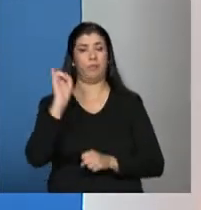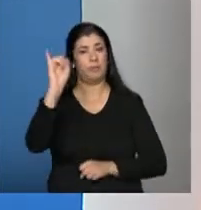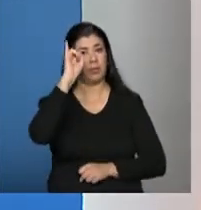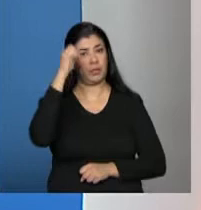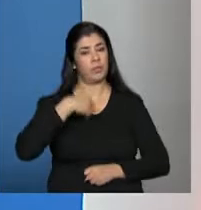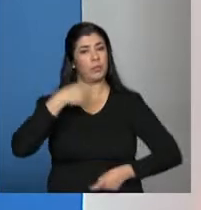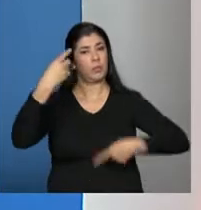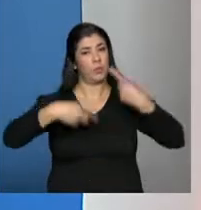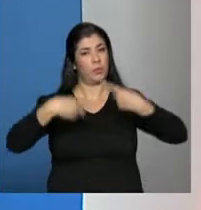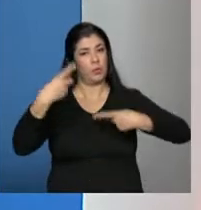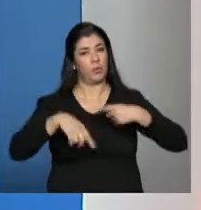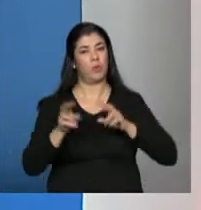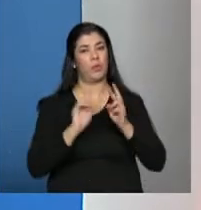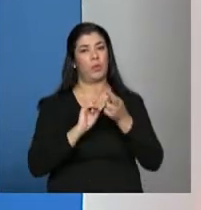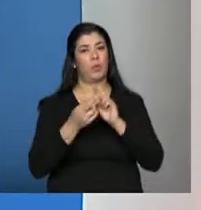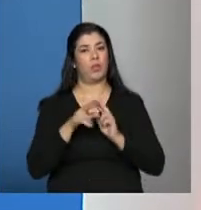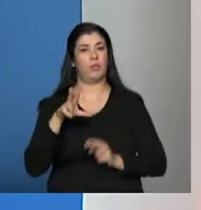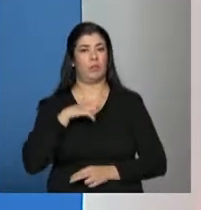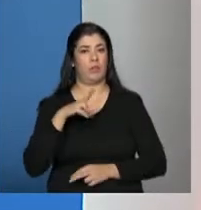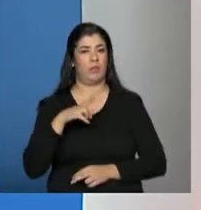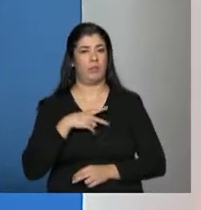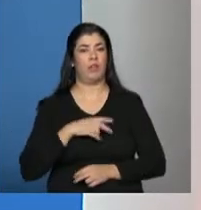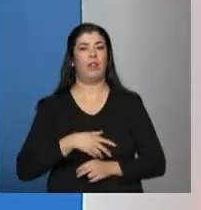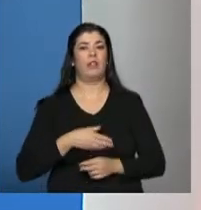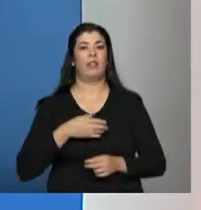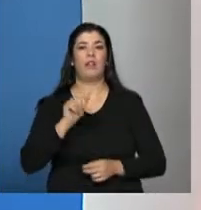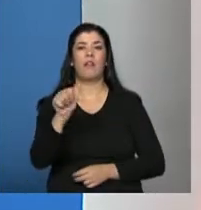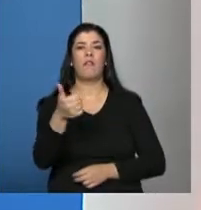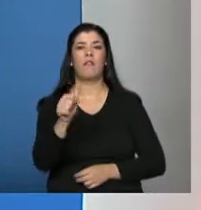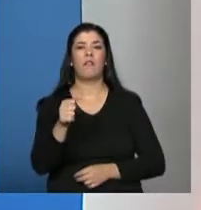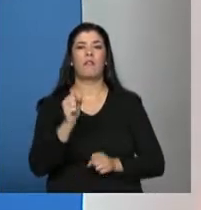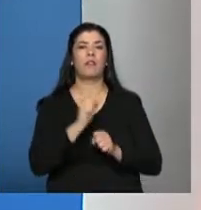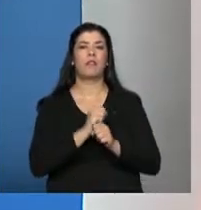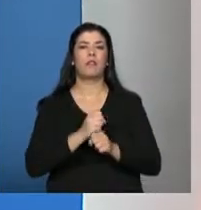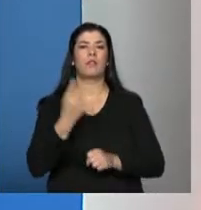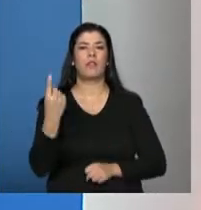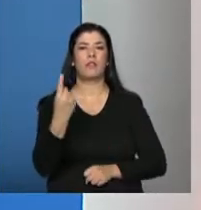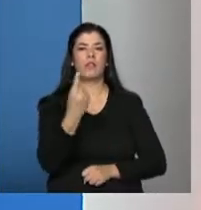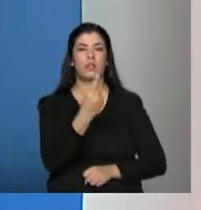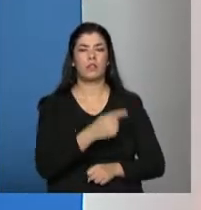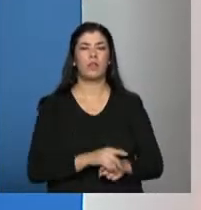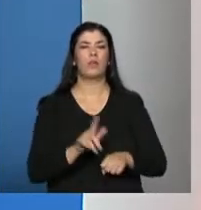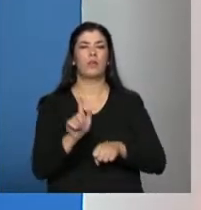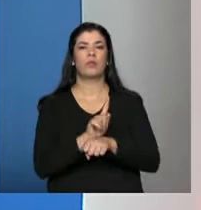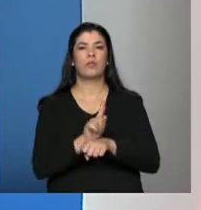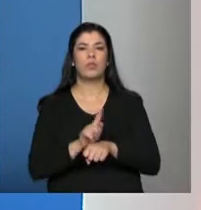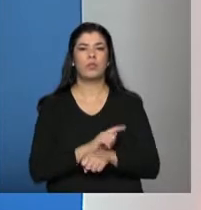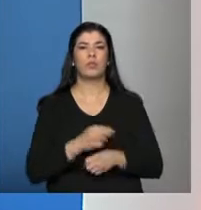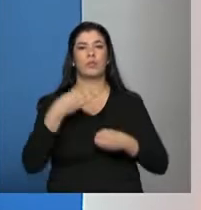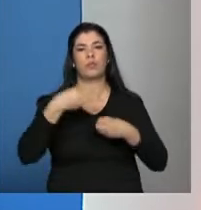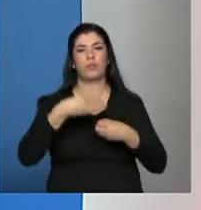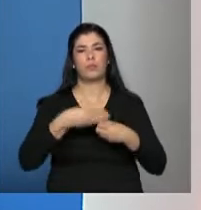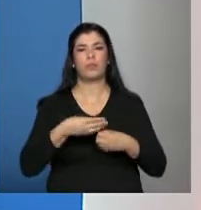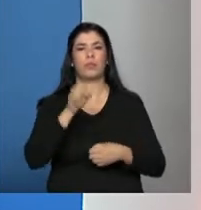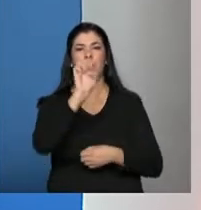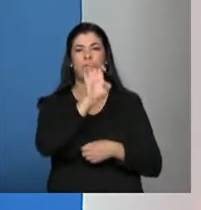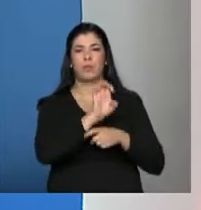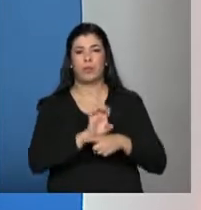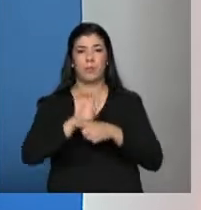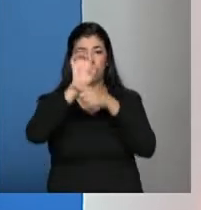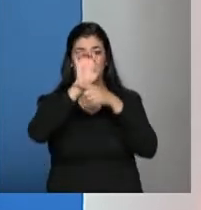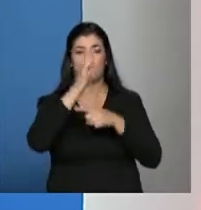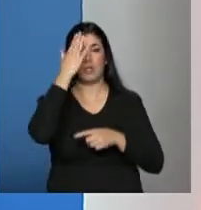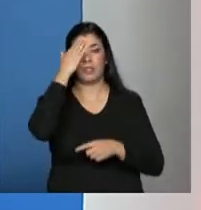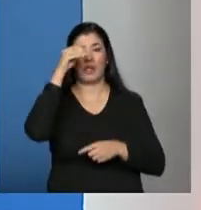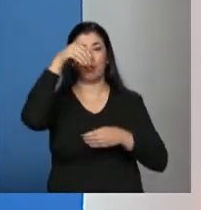um ano de conferência, nós estamos avaliando o plano da Senau. E aí, cada gestor municipal, gestor estadual, sabe que o SUAS, ele